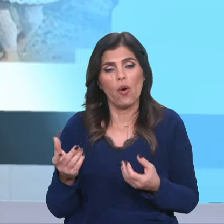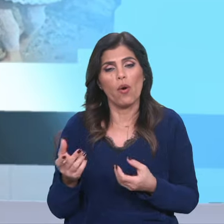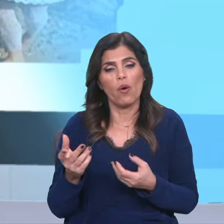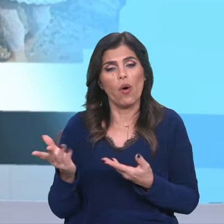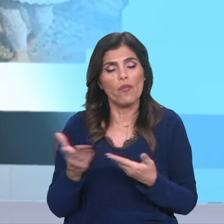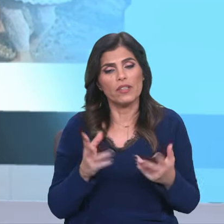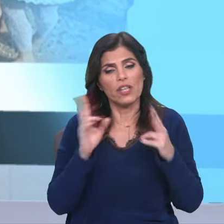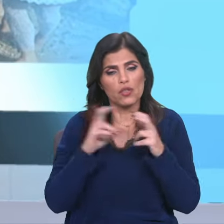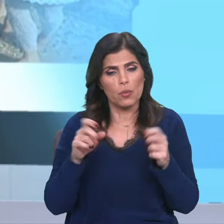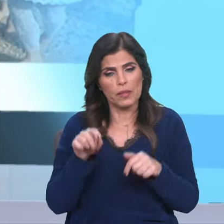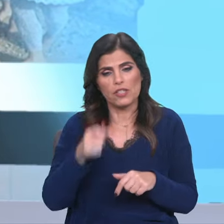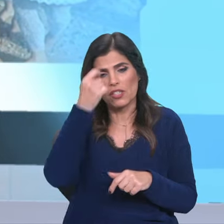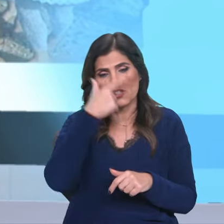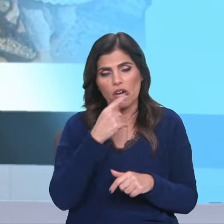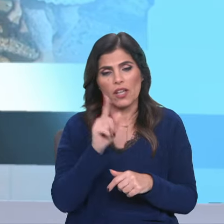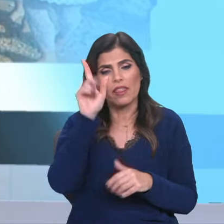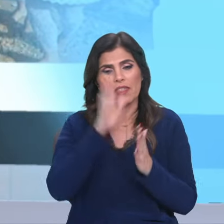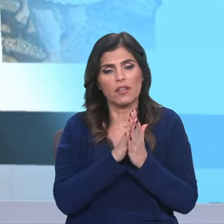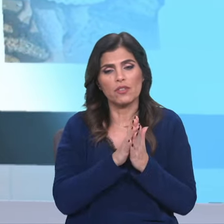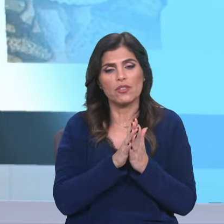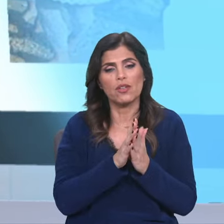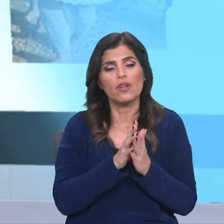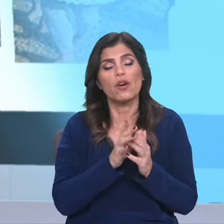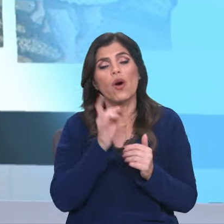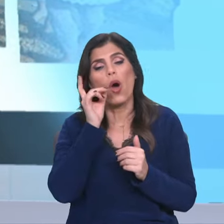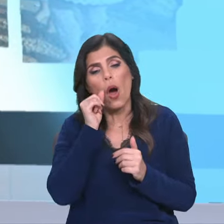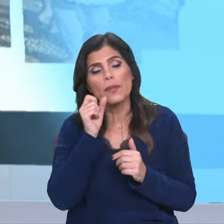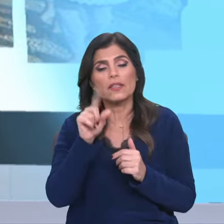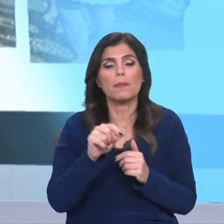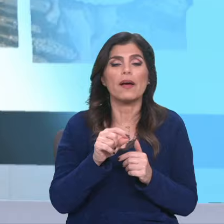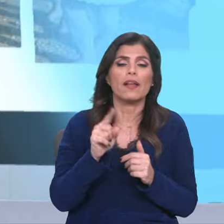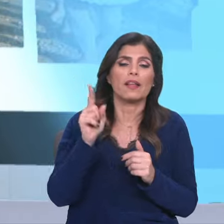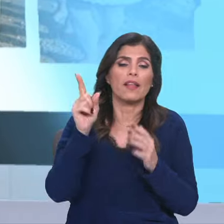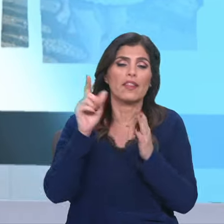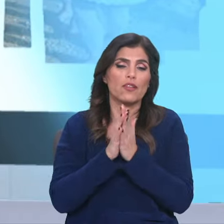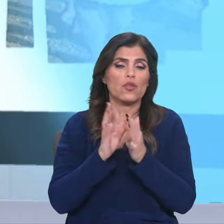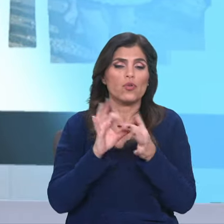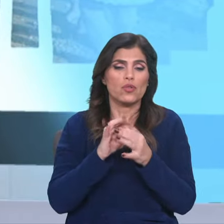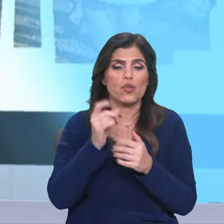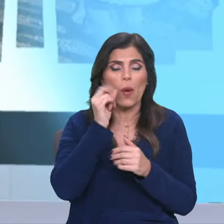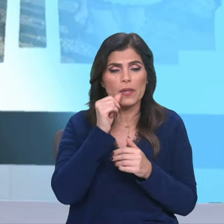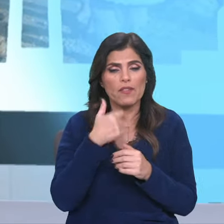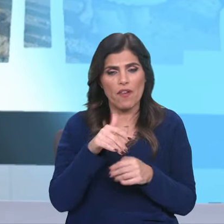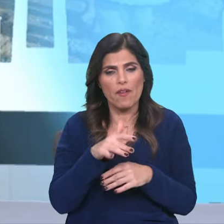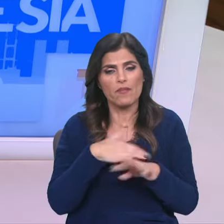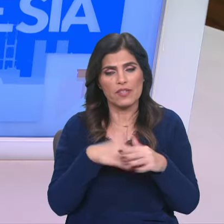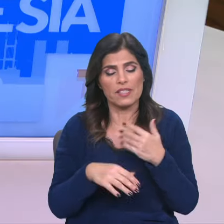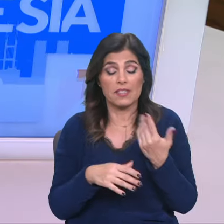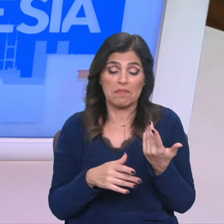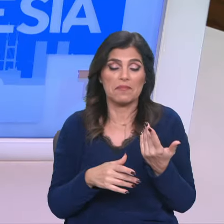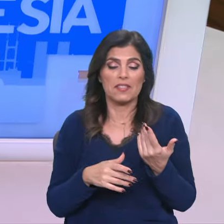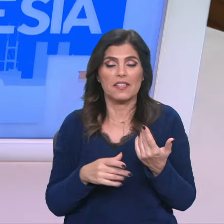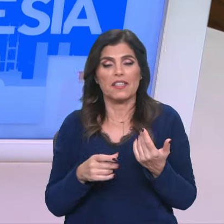esta história de Deus com os homens e dos homens com Deus. Nós vamos, de alguma forma, aplicar já alguns destes